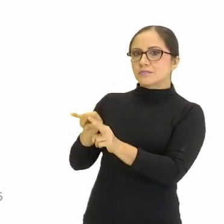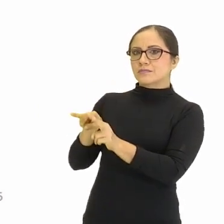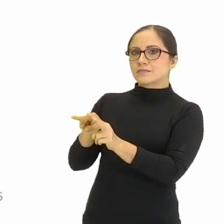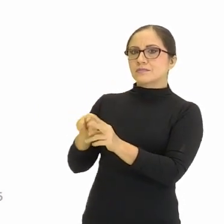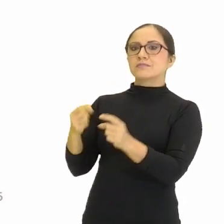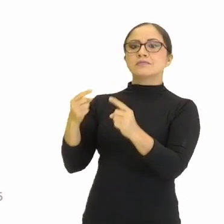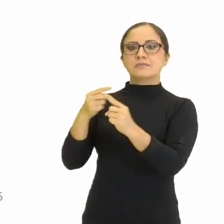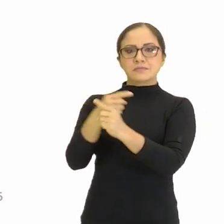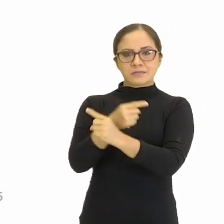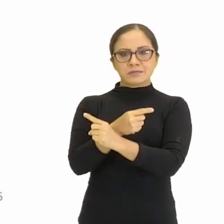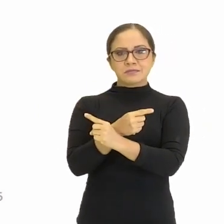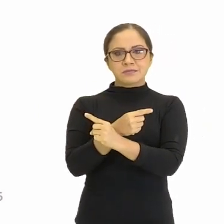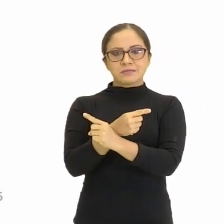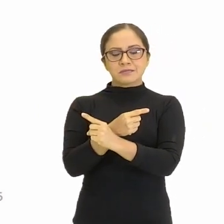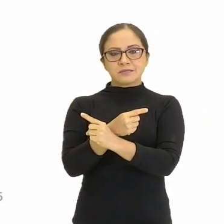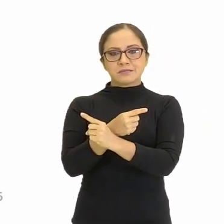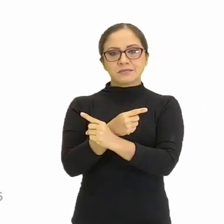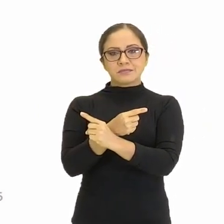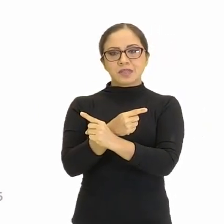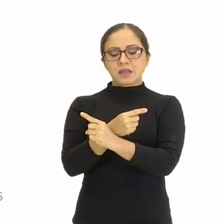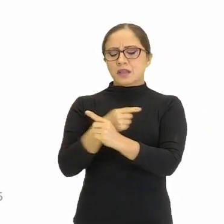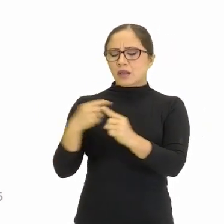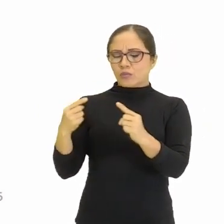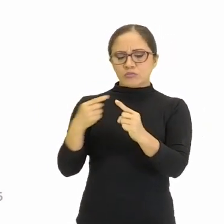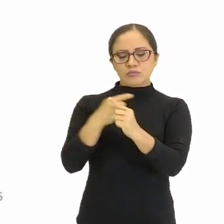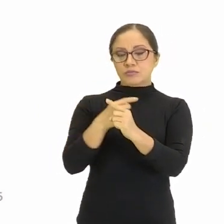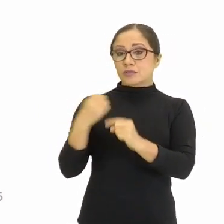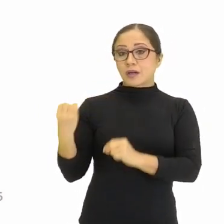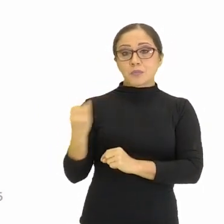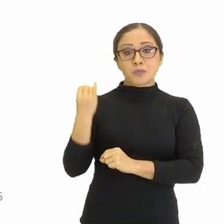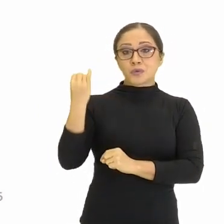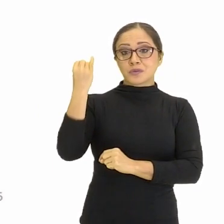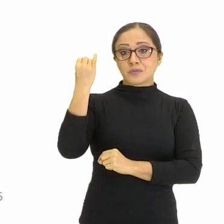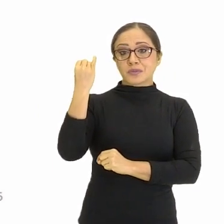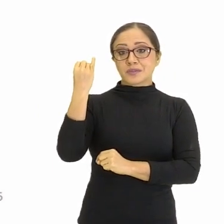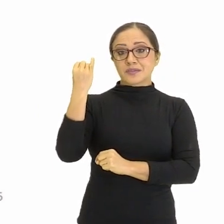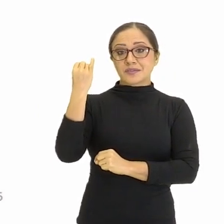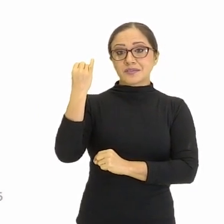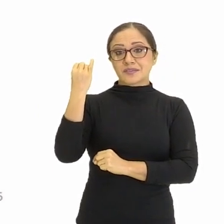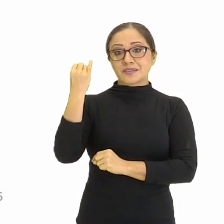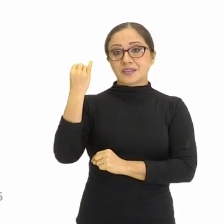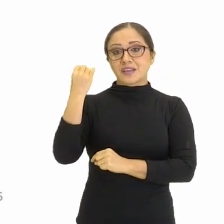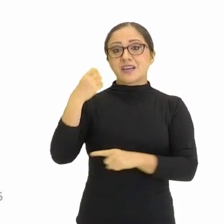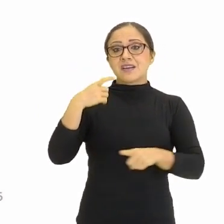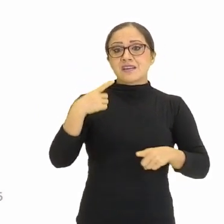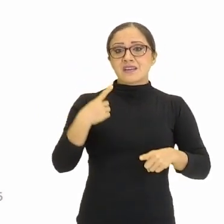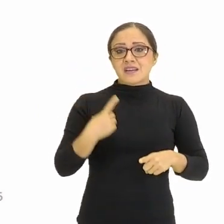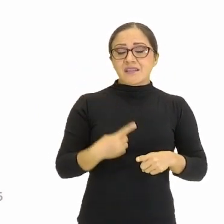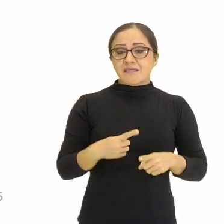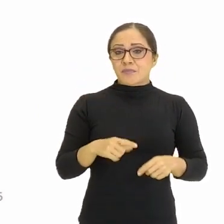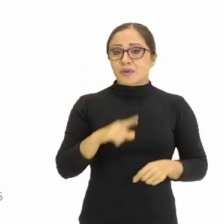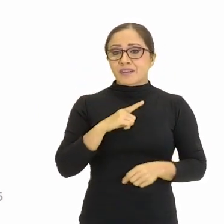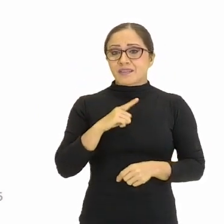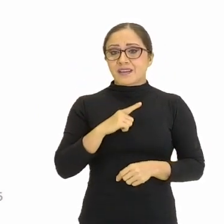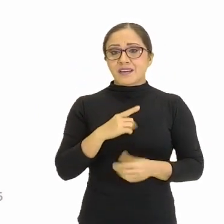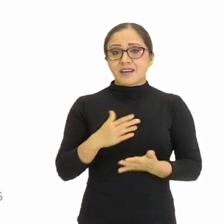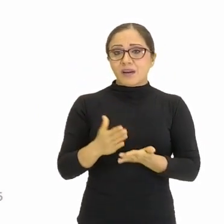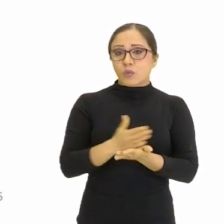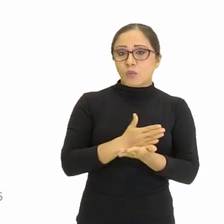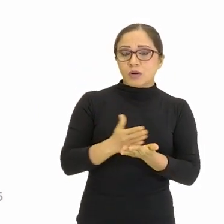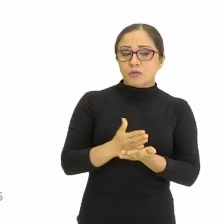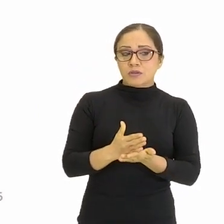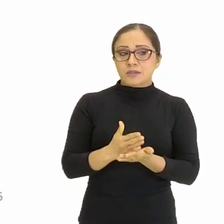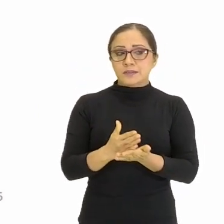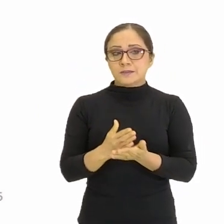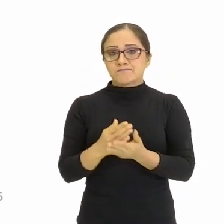contradição. A contradição é algo importante. Ele entra em contradição. Tem algo ali que não encaixou. Então, usando